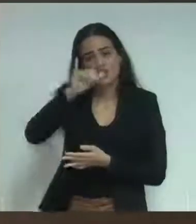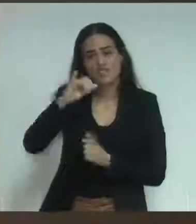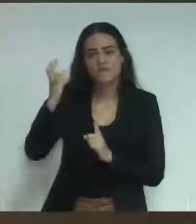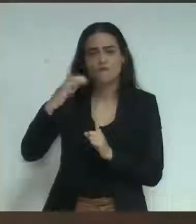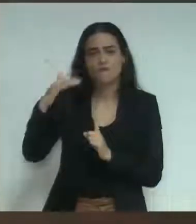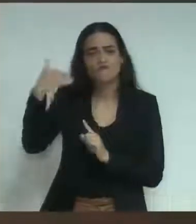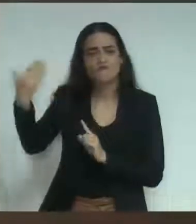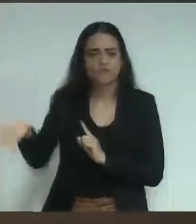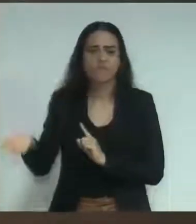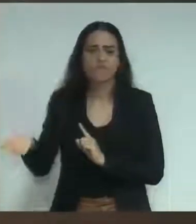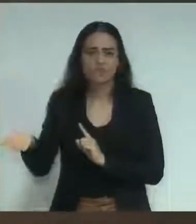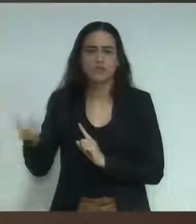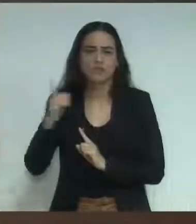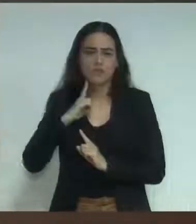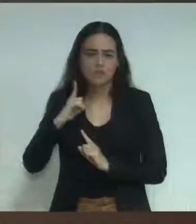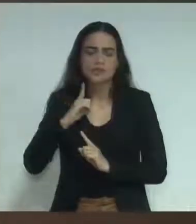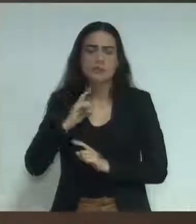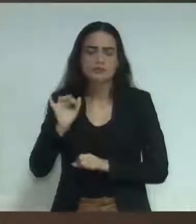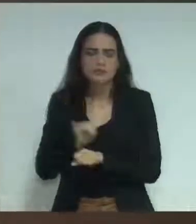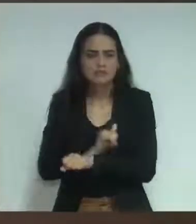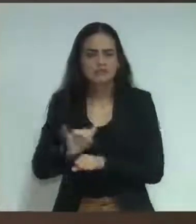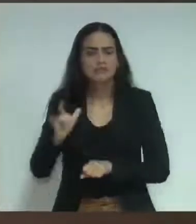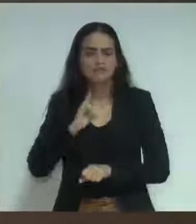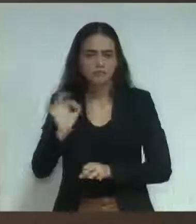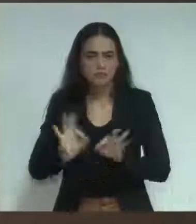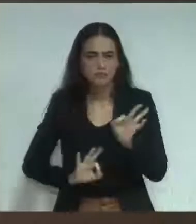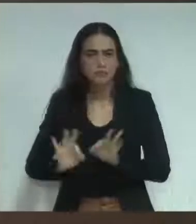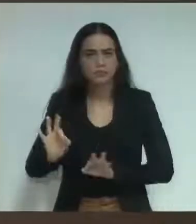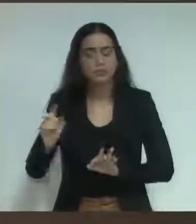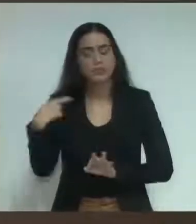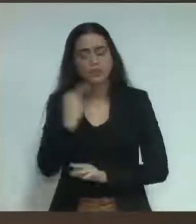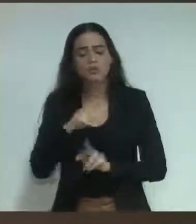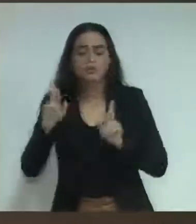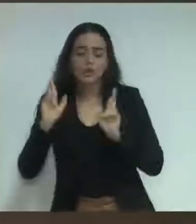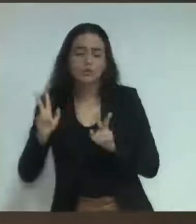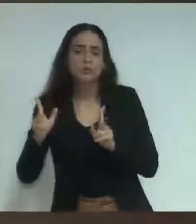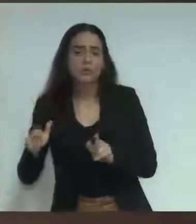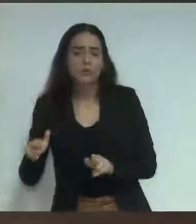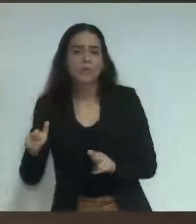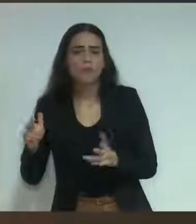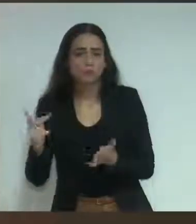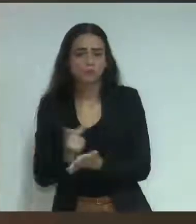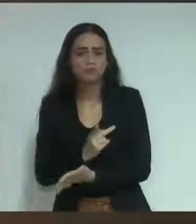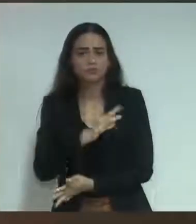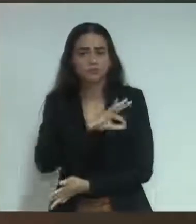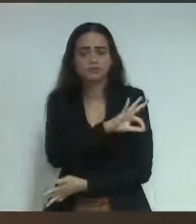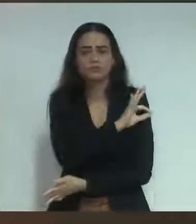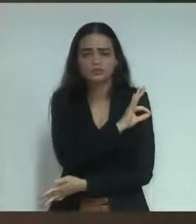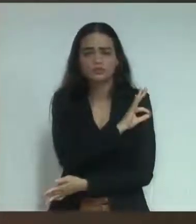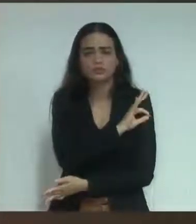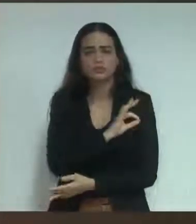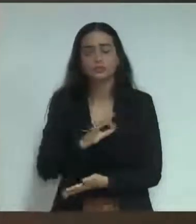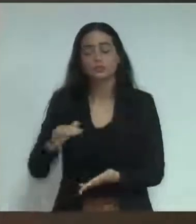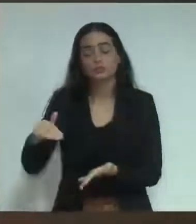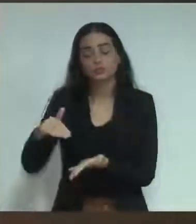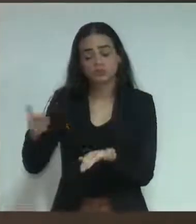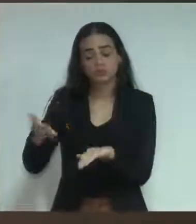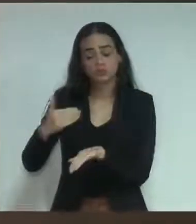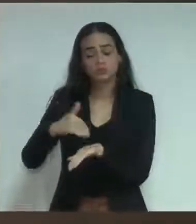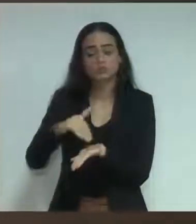Então, isso é bom que ocorre, e esperamos que o novo secretário, quando na época foi anunciado que